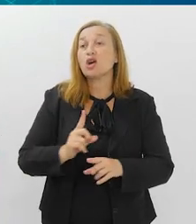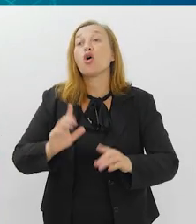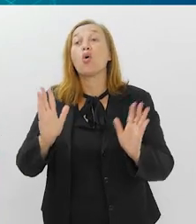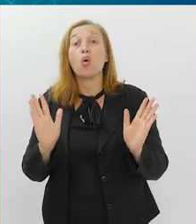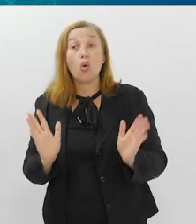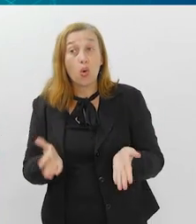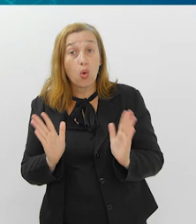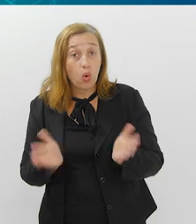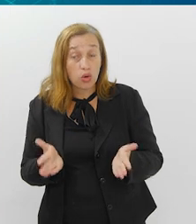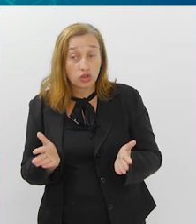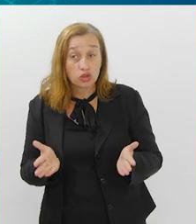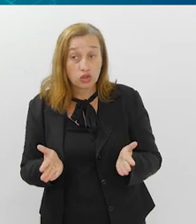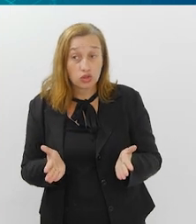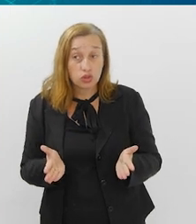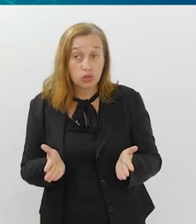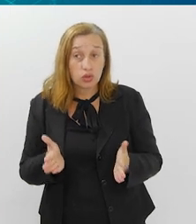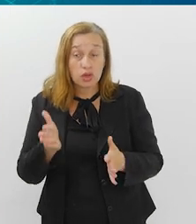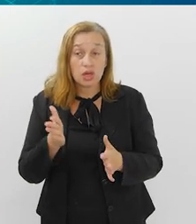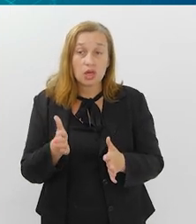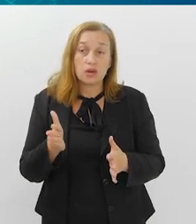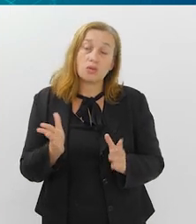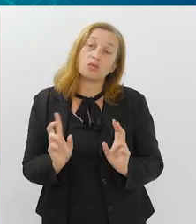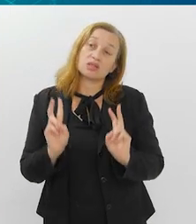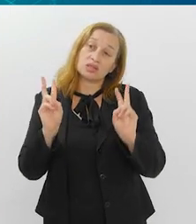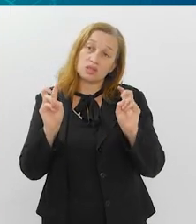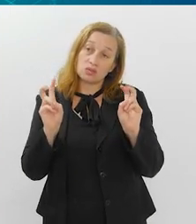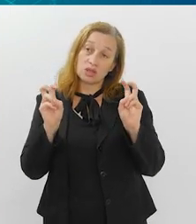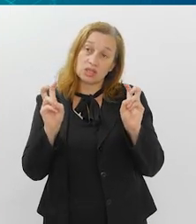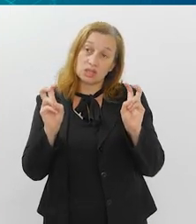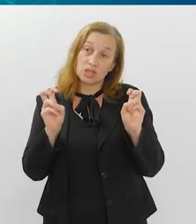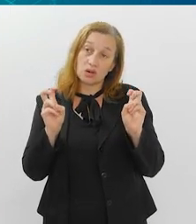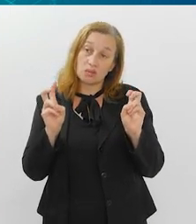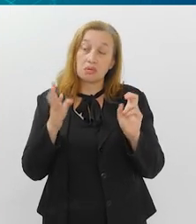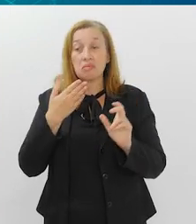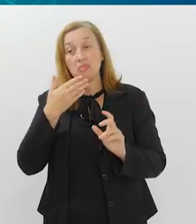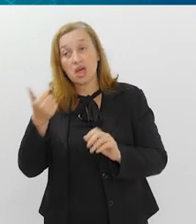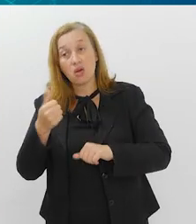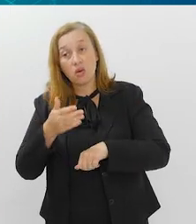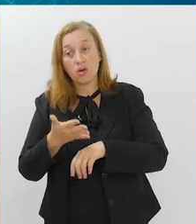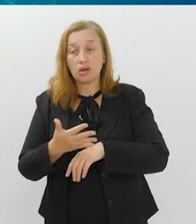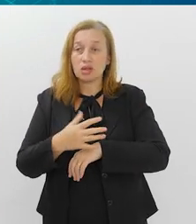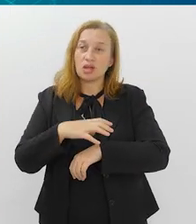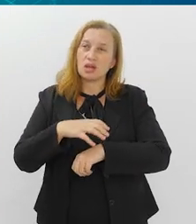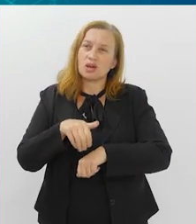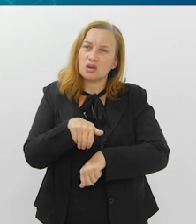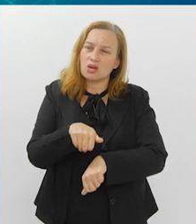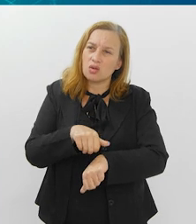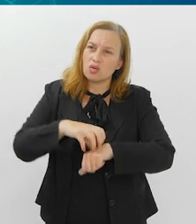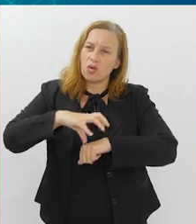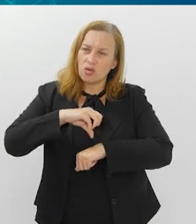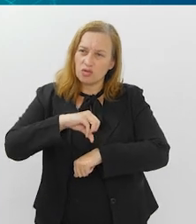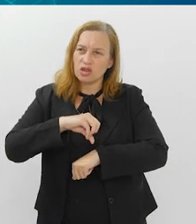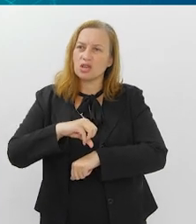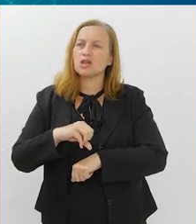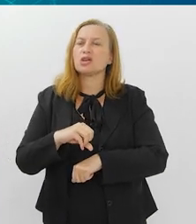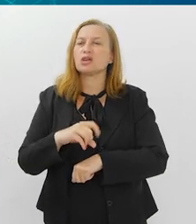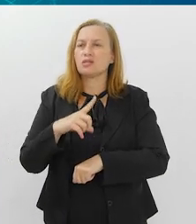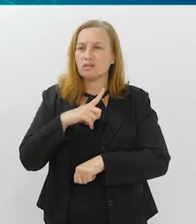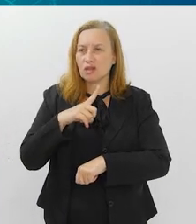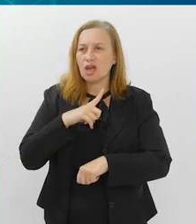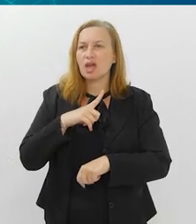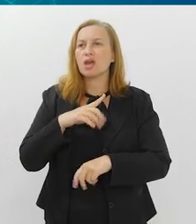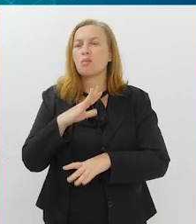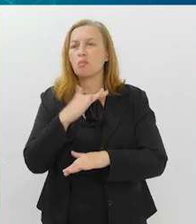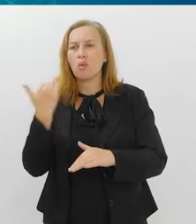porque hoje, com essa melhor situação da Covid, né, a gente tem ainda